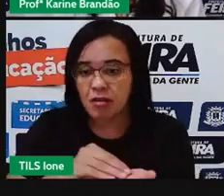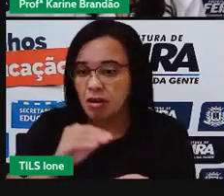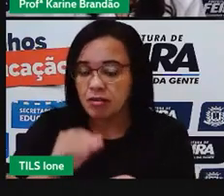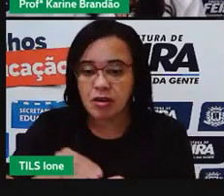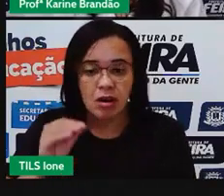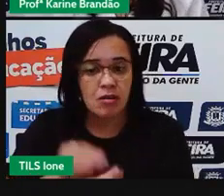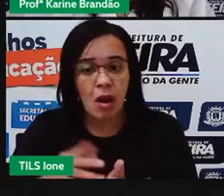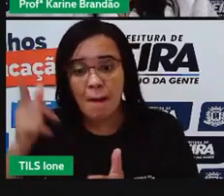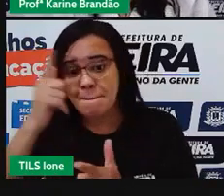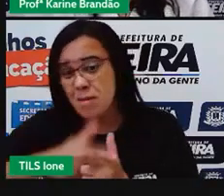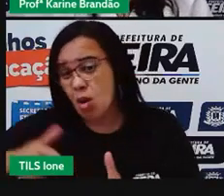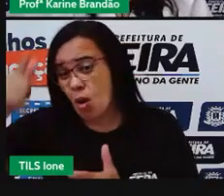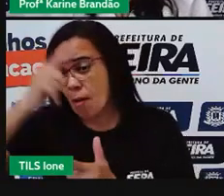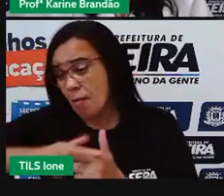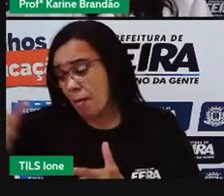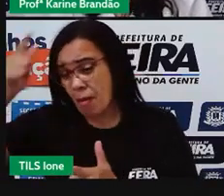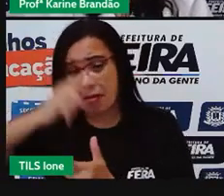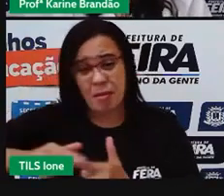né? De termos